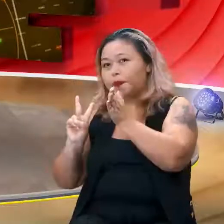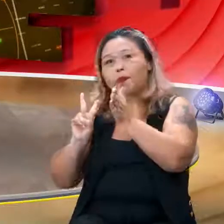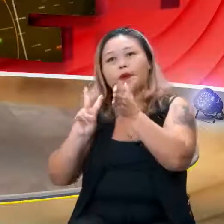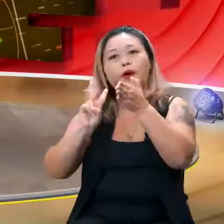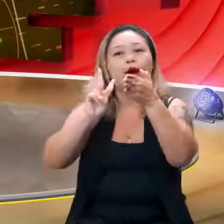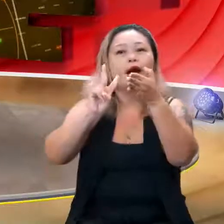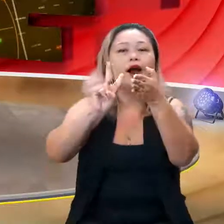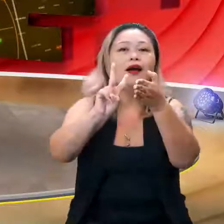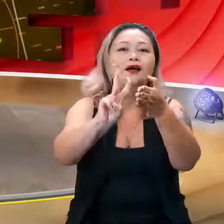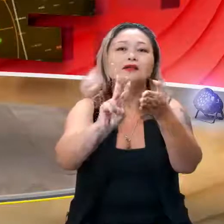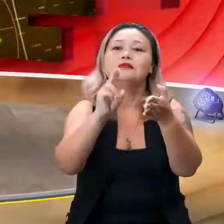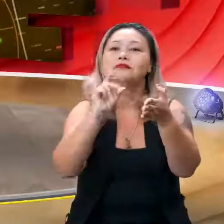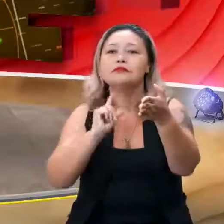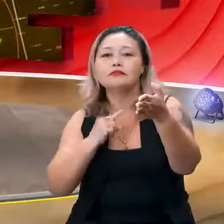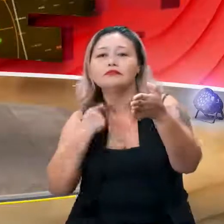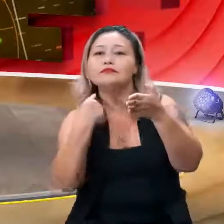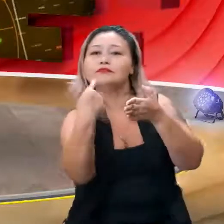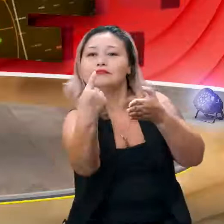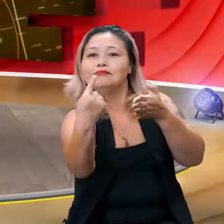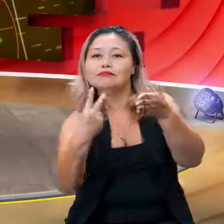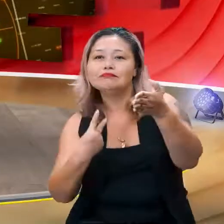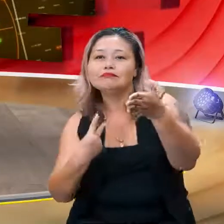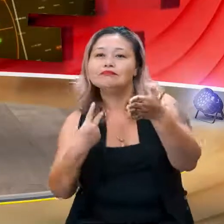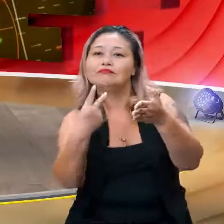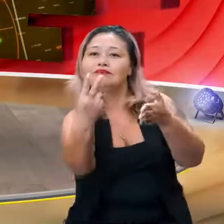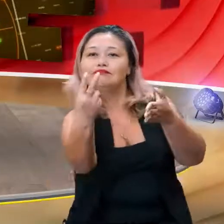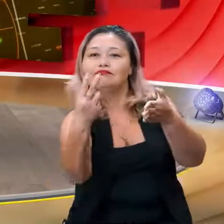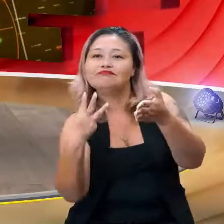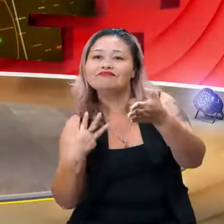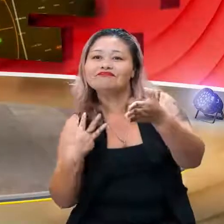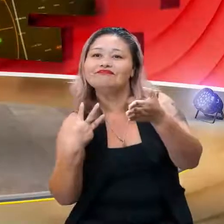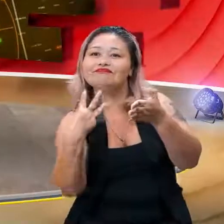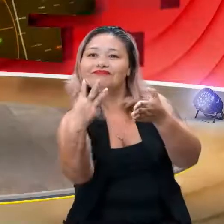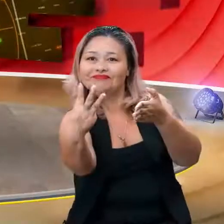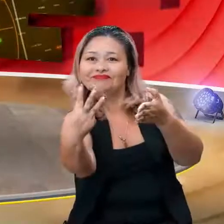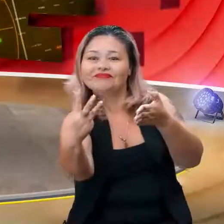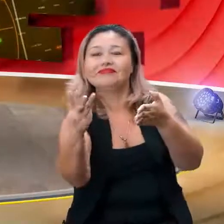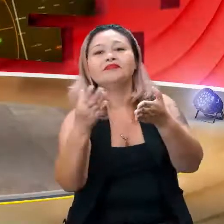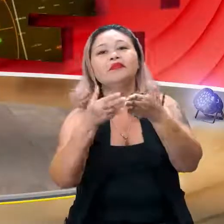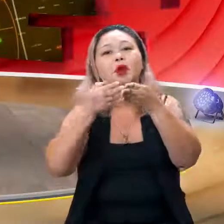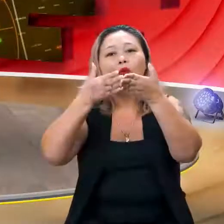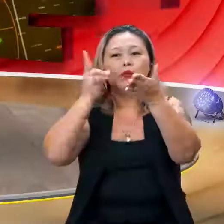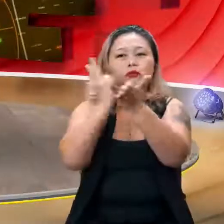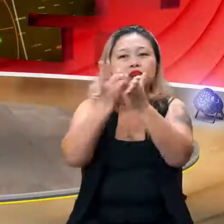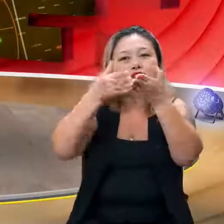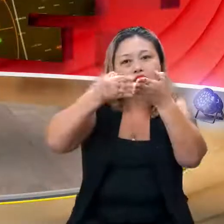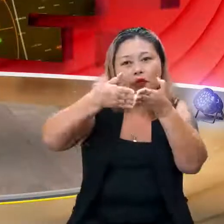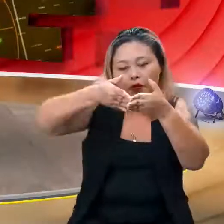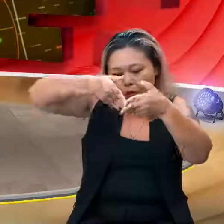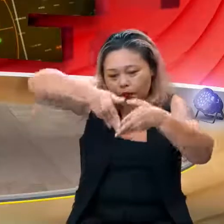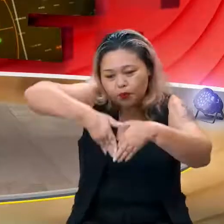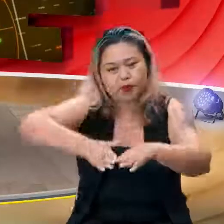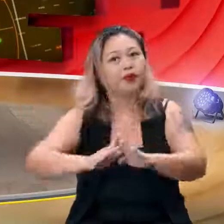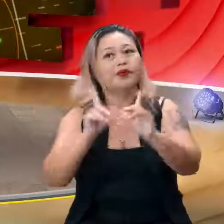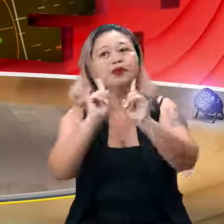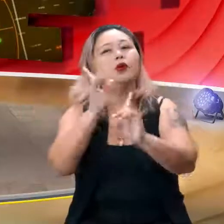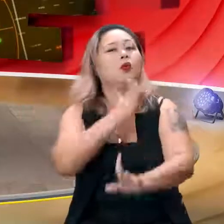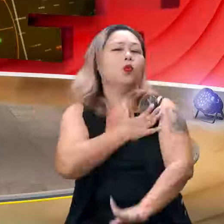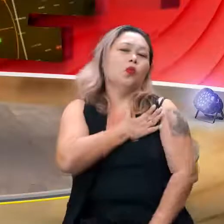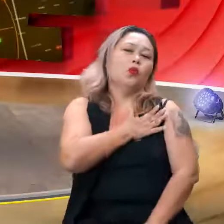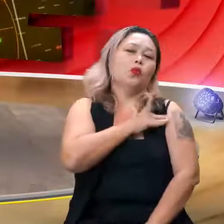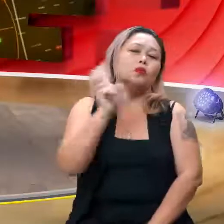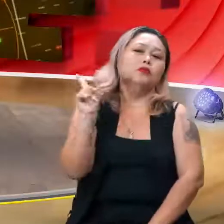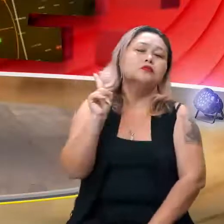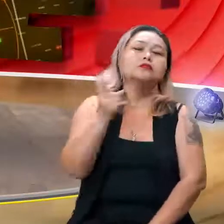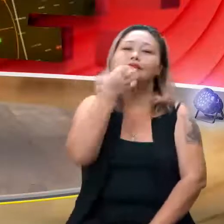viagens, todo mundo atravessou usando o mesmo barco e sem afundar, sem problema algum. Ah, eu gostei dessa. Adorei. Muito bom, muito